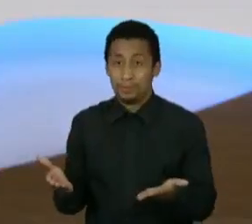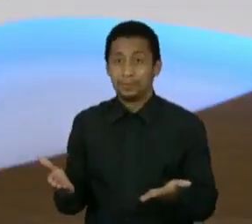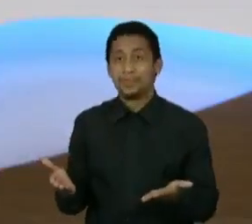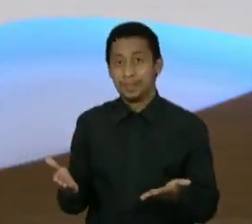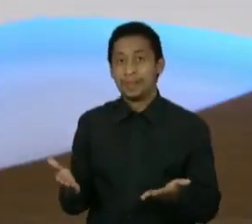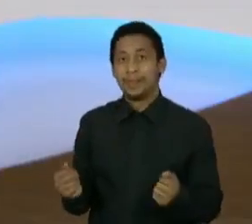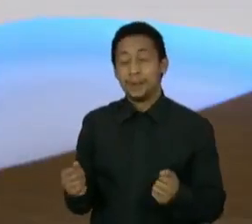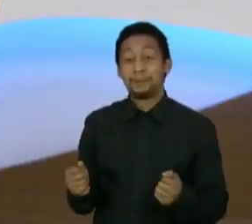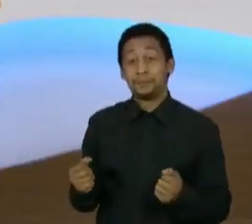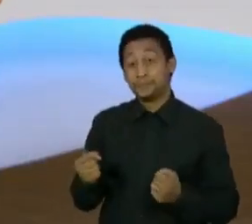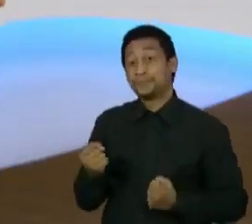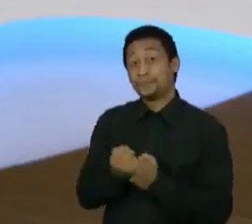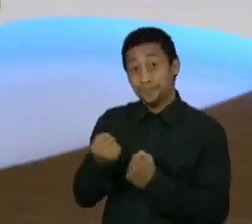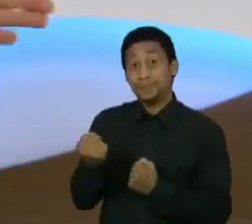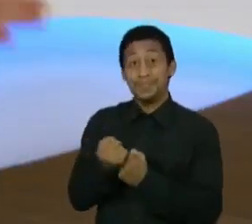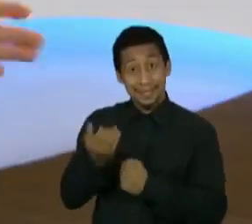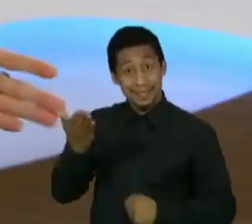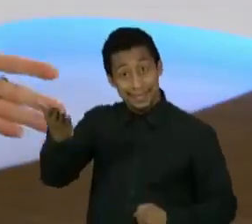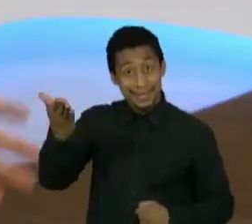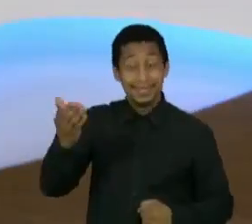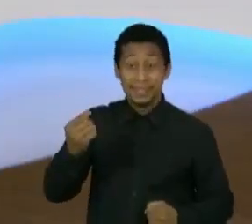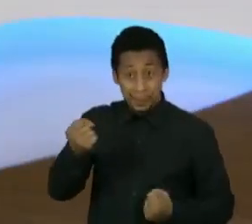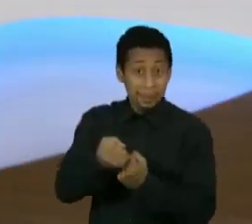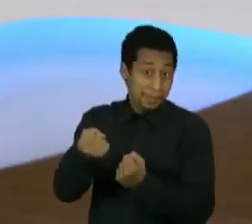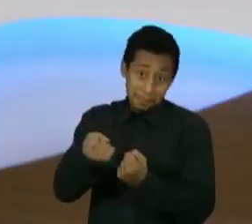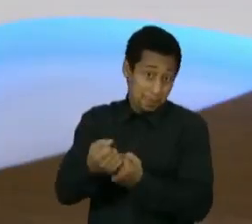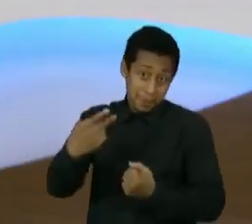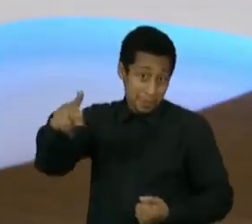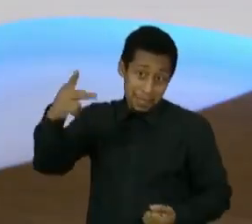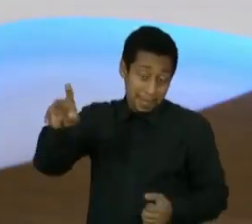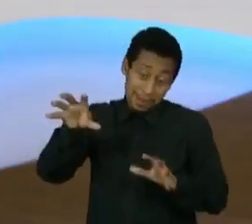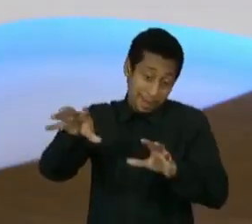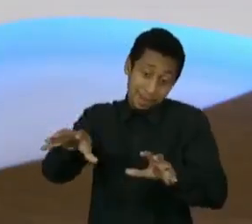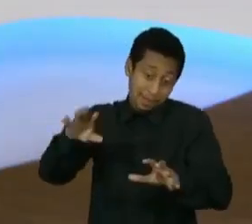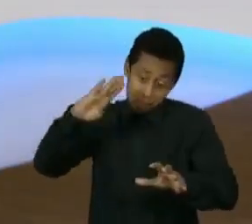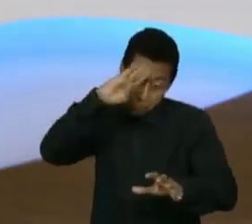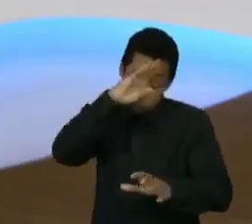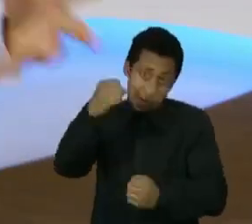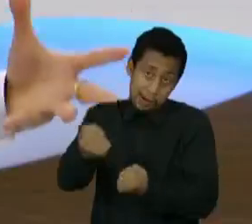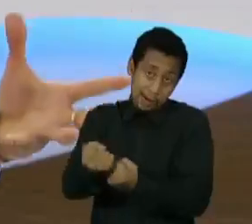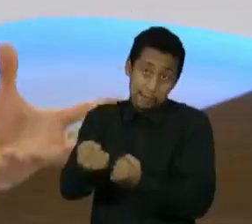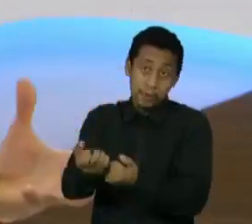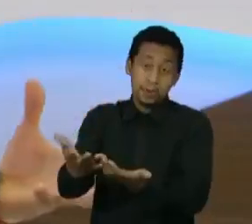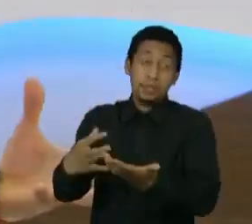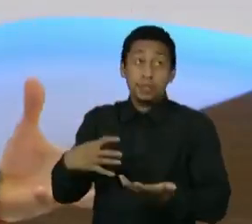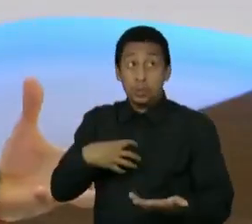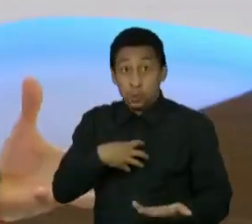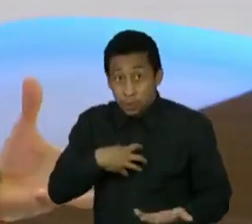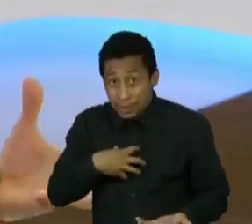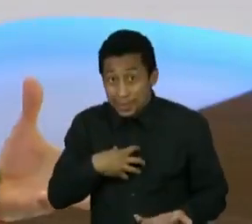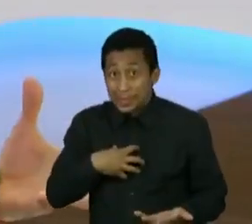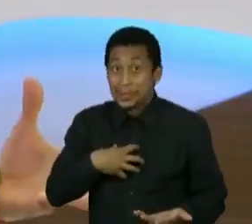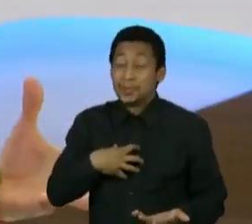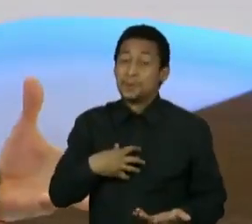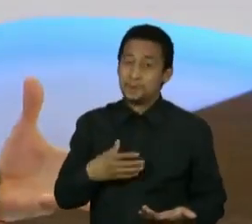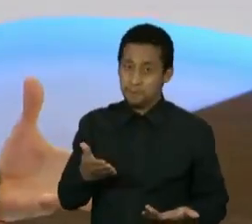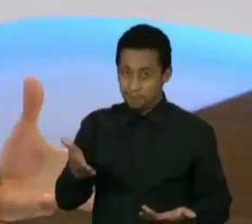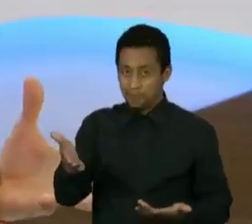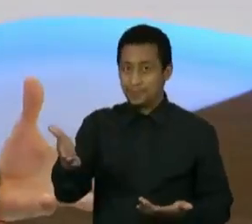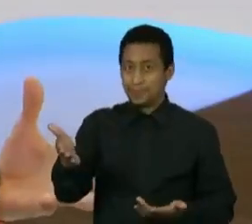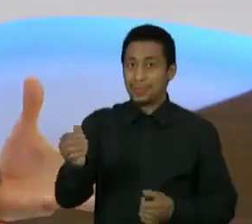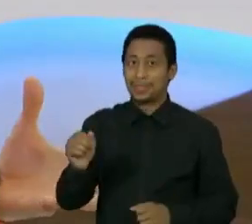O apoio dele nesse momento é esse. E o que eu tenho sentido nas estreias do